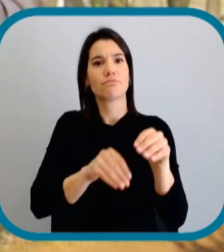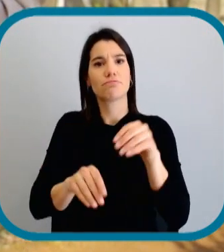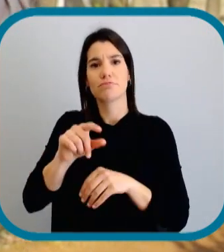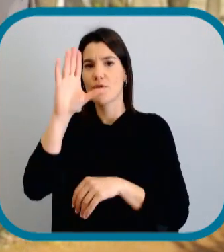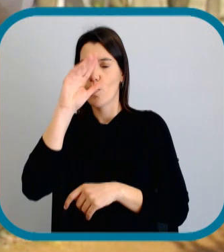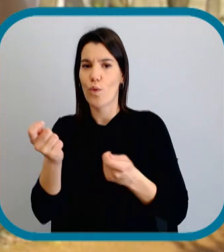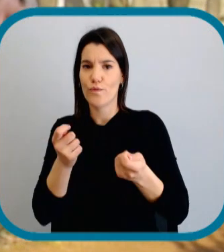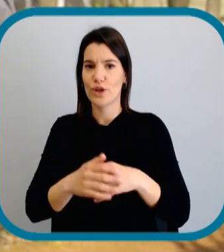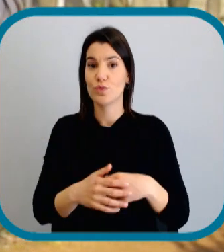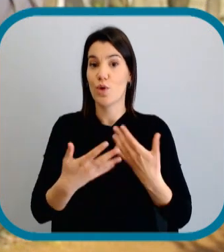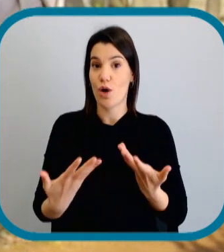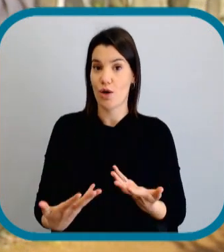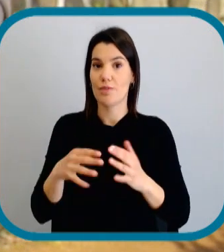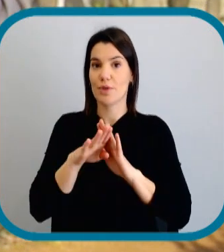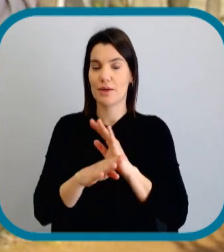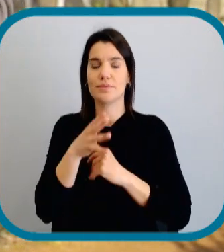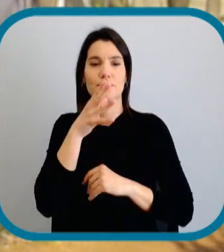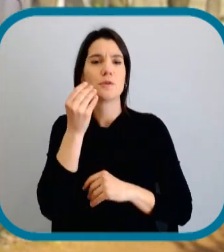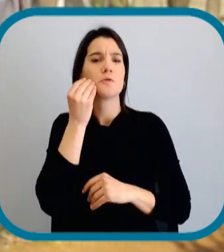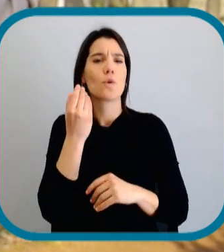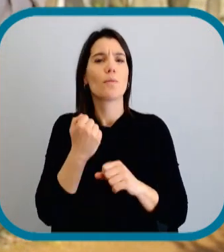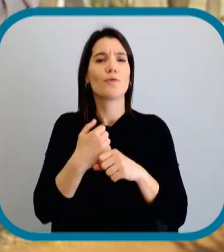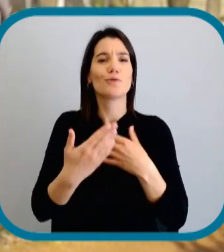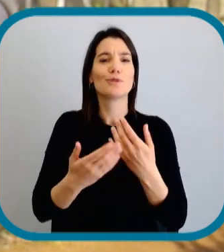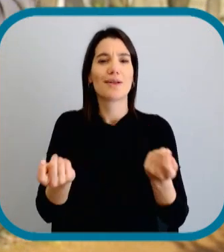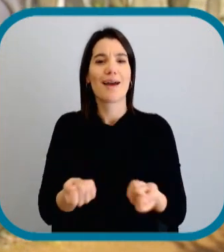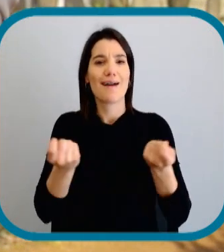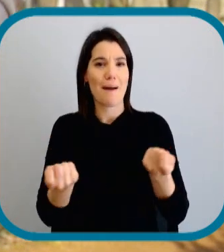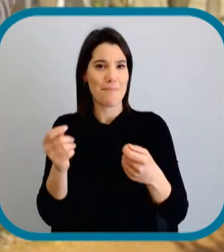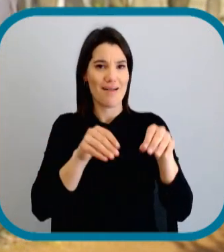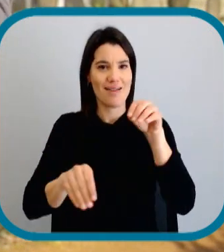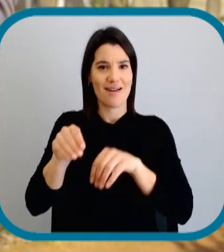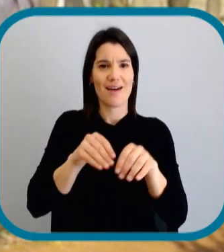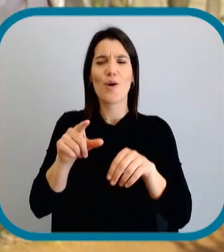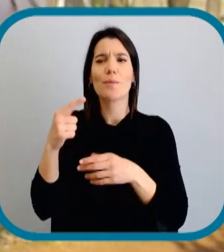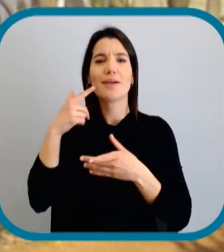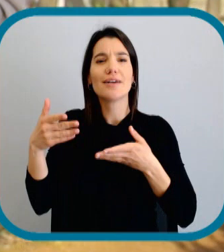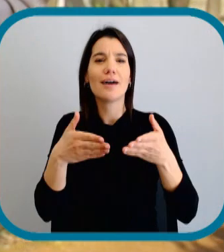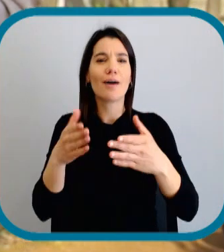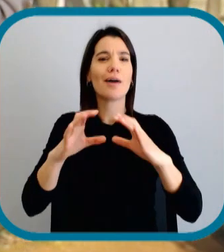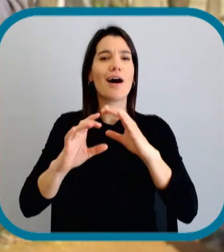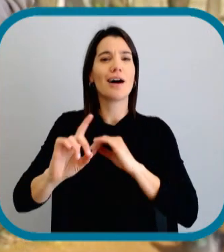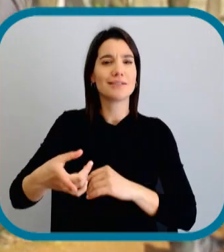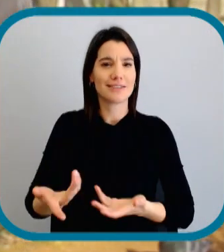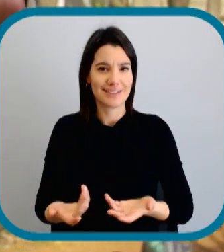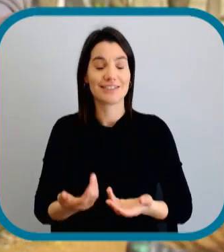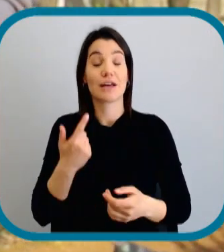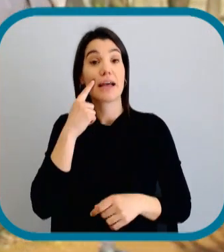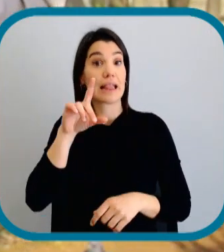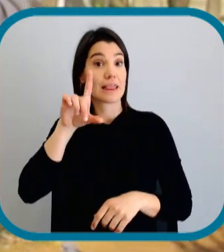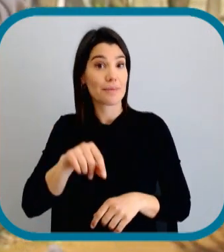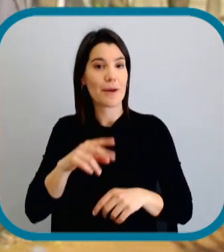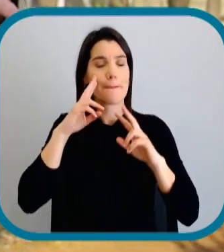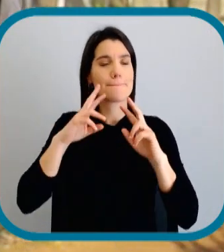governo. No Centro Atisplica procuramos perceber como funciona uma campanha eleitoral e que estratégias de comunicação exigem.